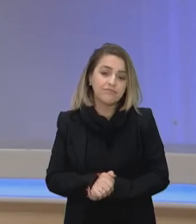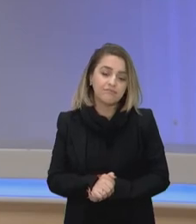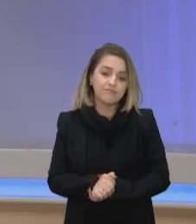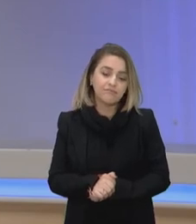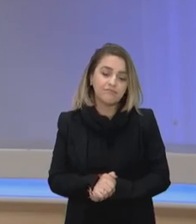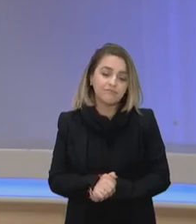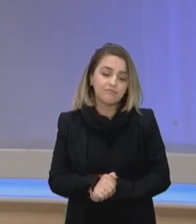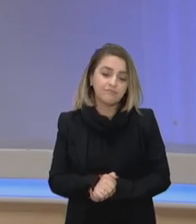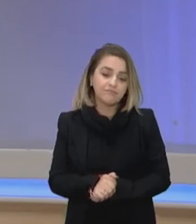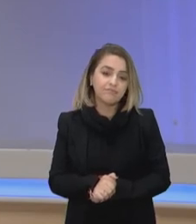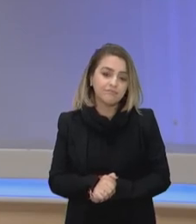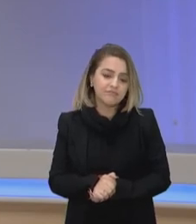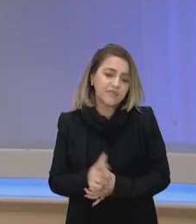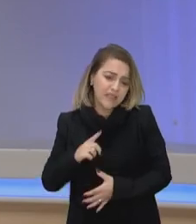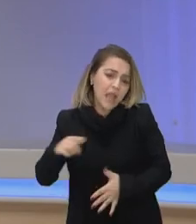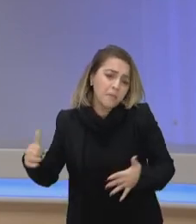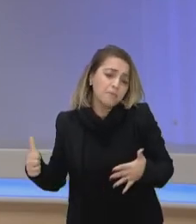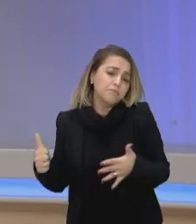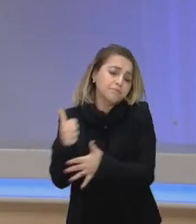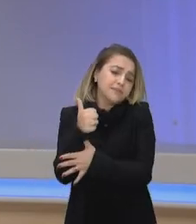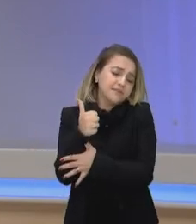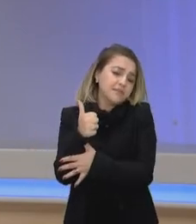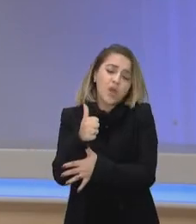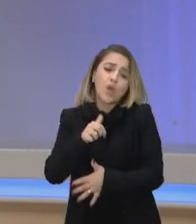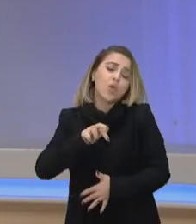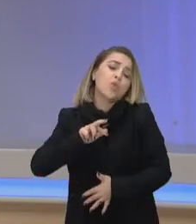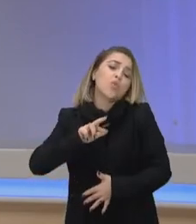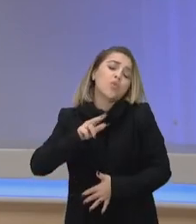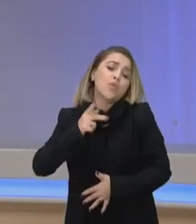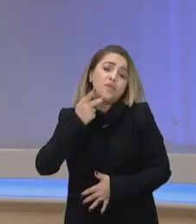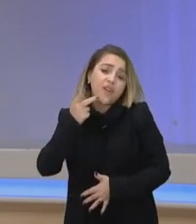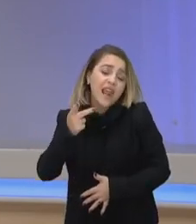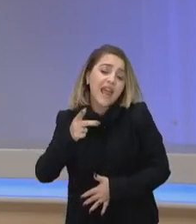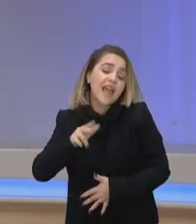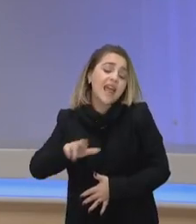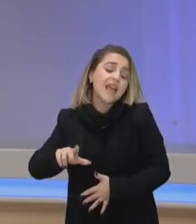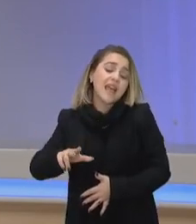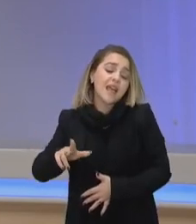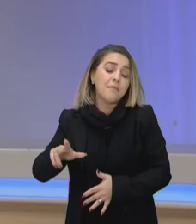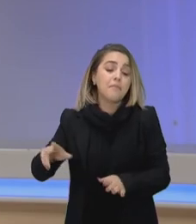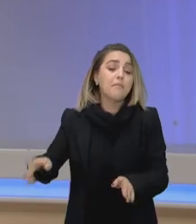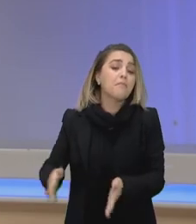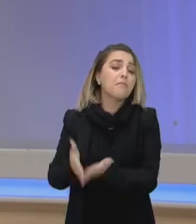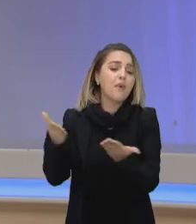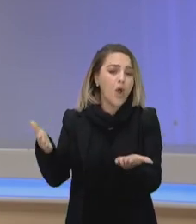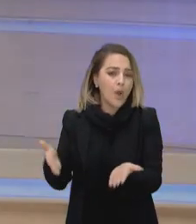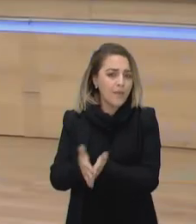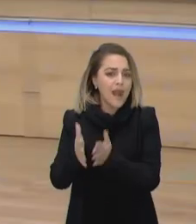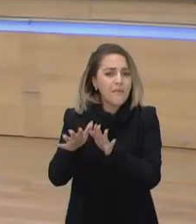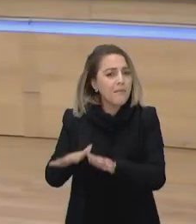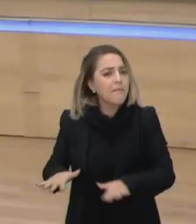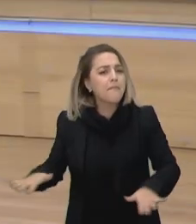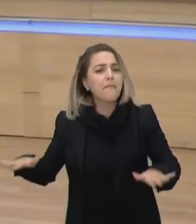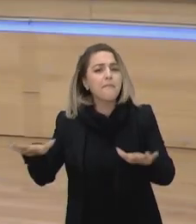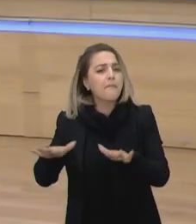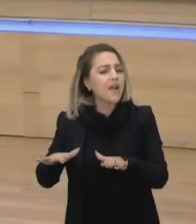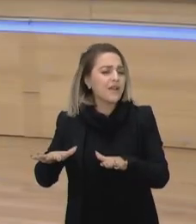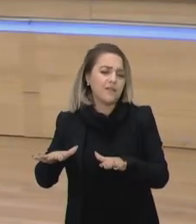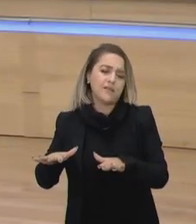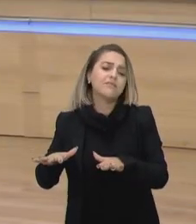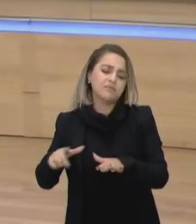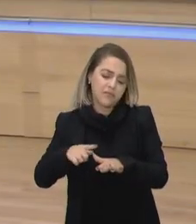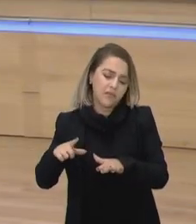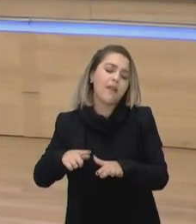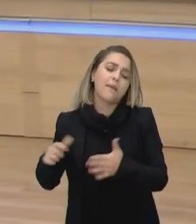de certo modo, privilegiadas. Eu não estou falando das pessoas brancas pobres, mas as pessoas brancas de um modo geral são